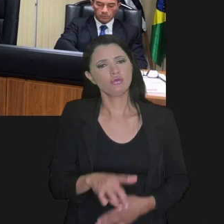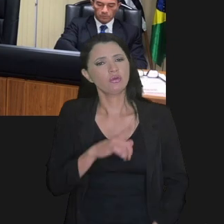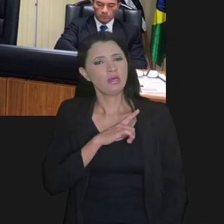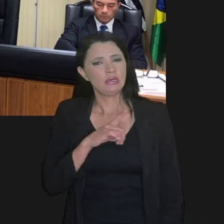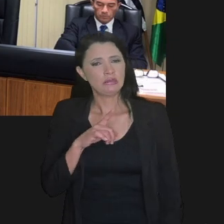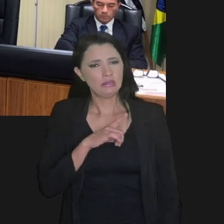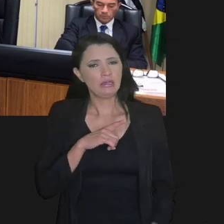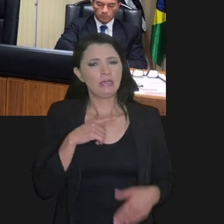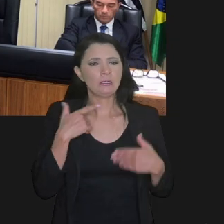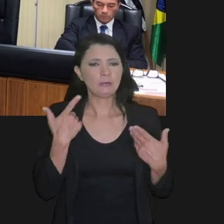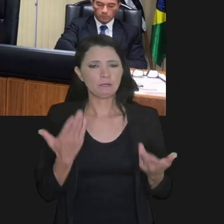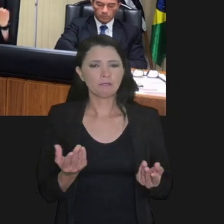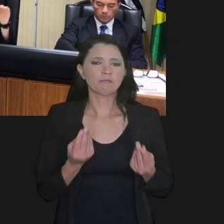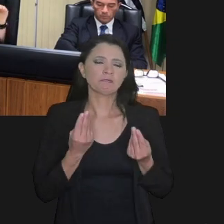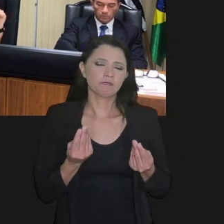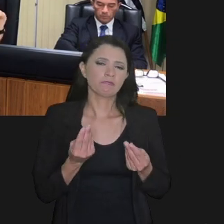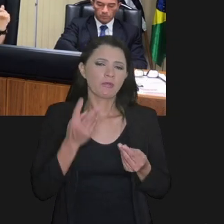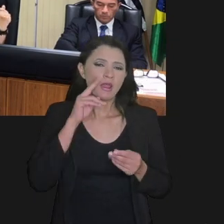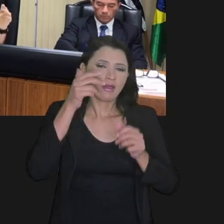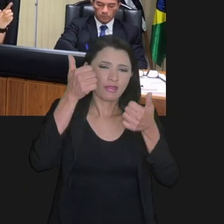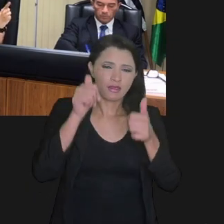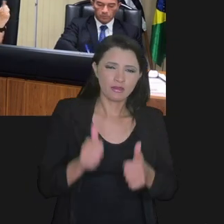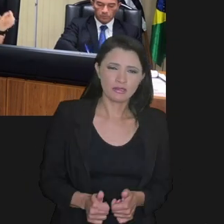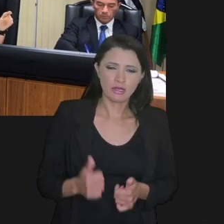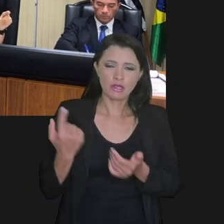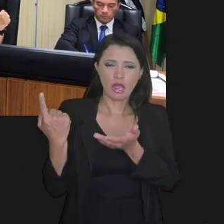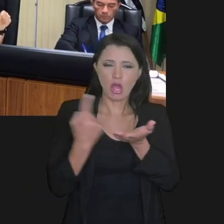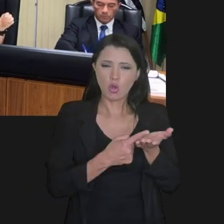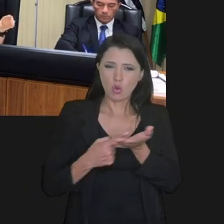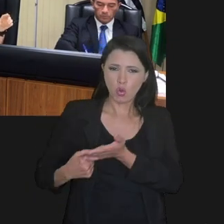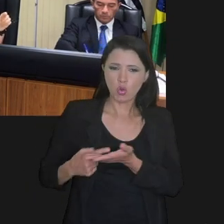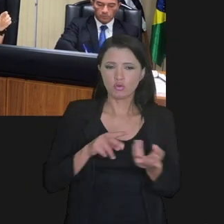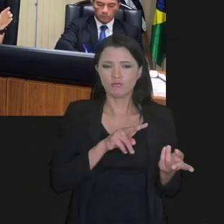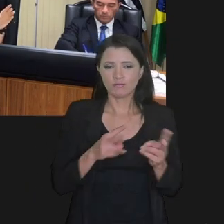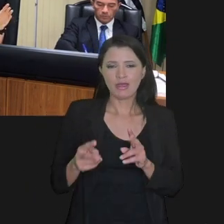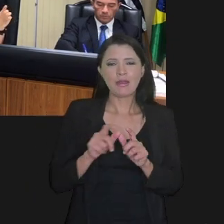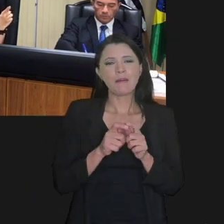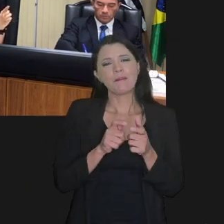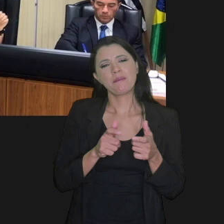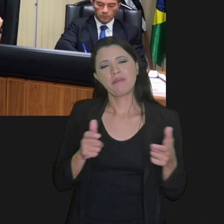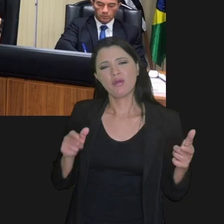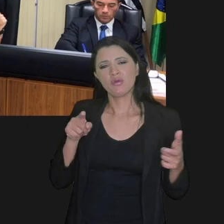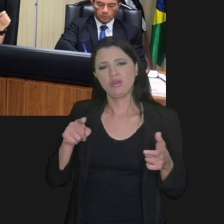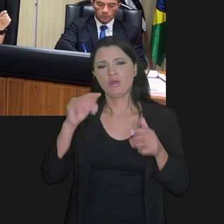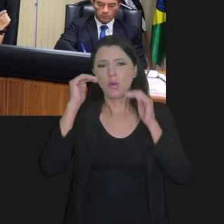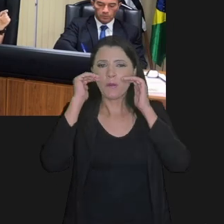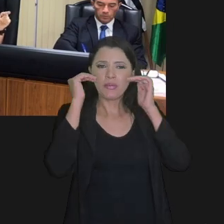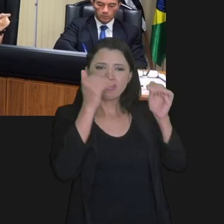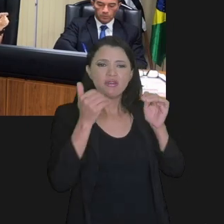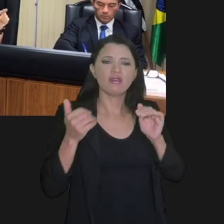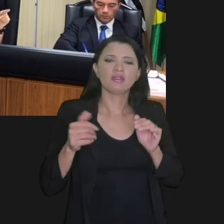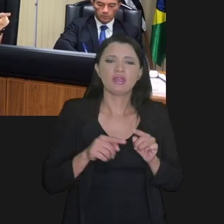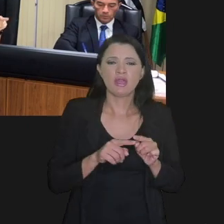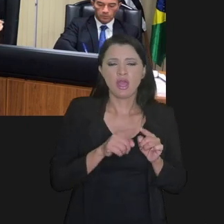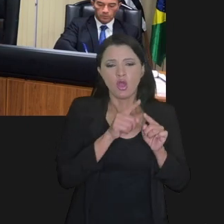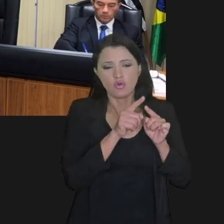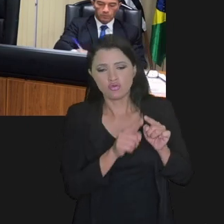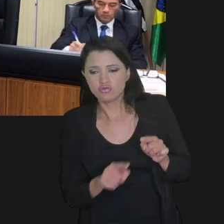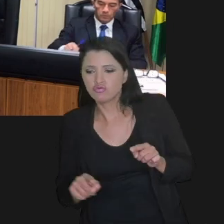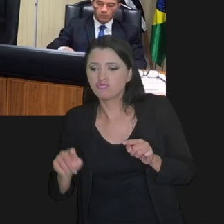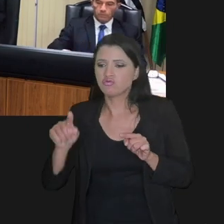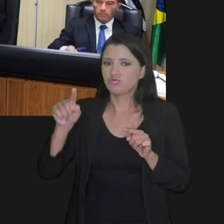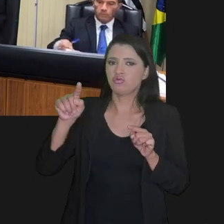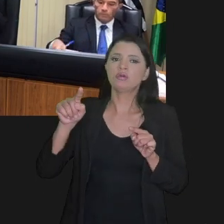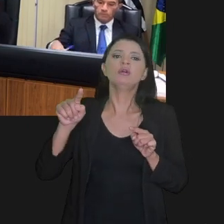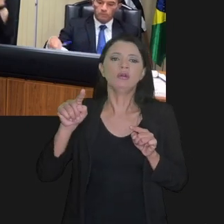fossem mais baixos. A gente tem, se forem analisados os acordos de transação, os senhores vão ver que a maioria obedece uma